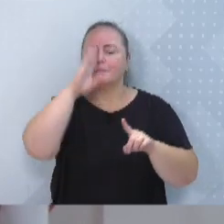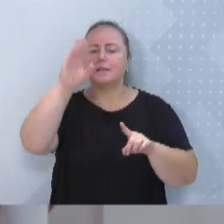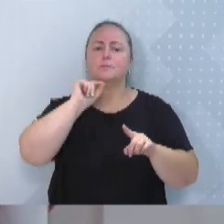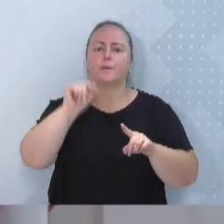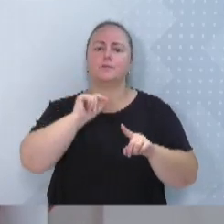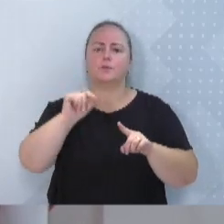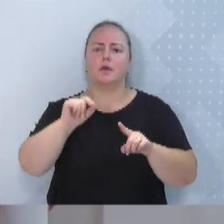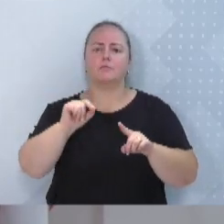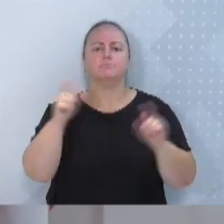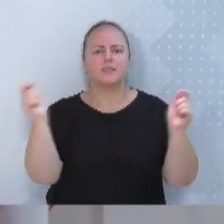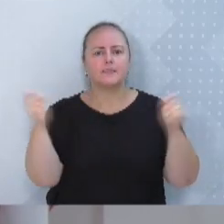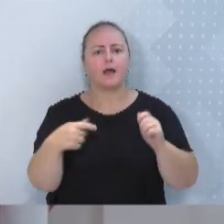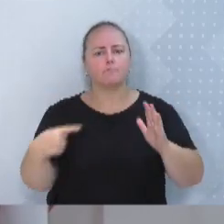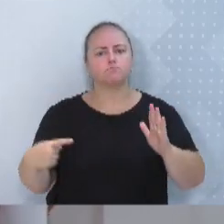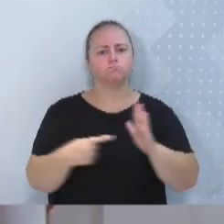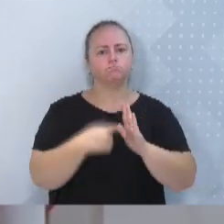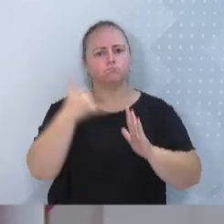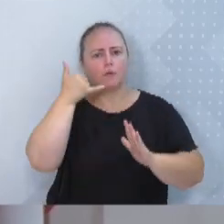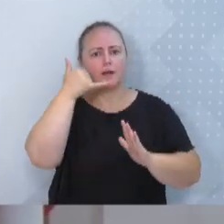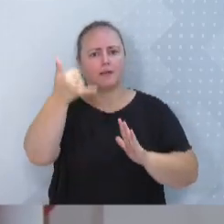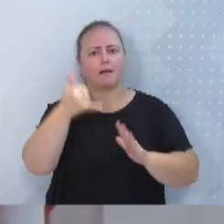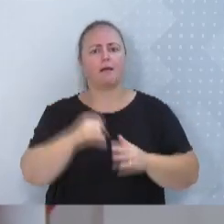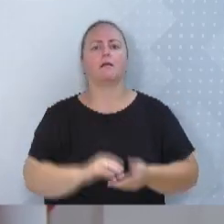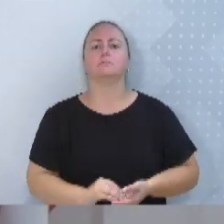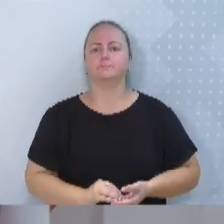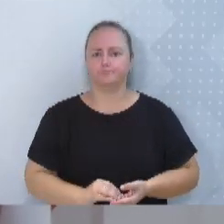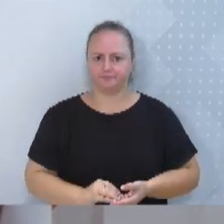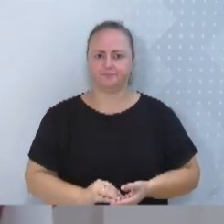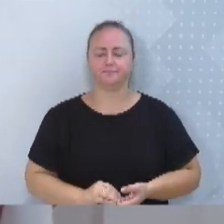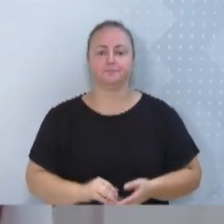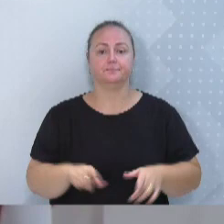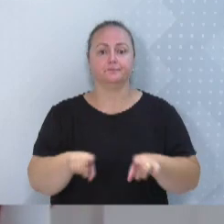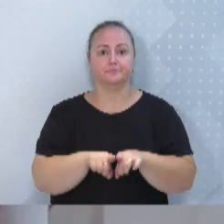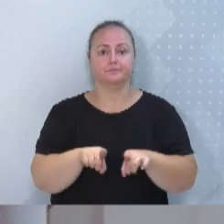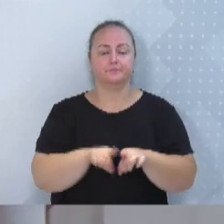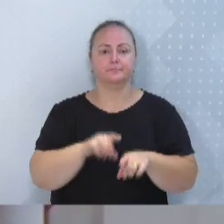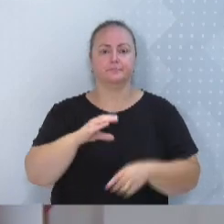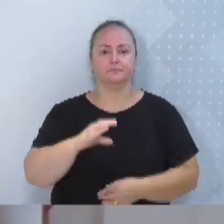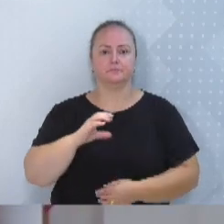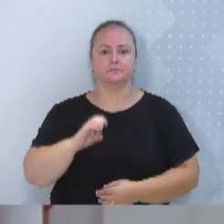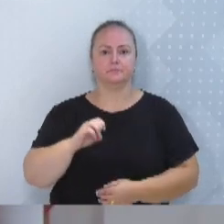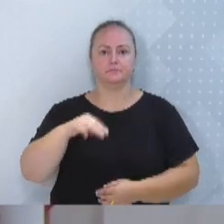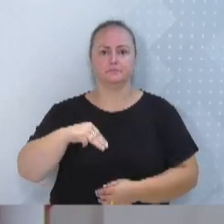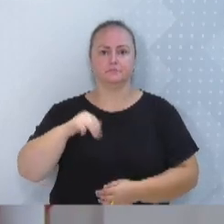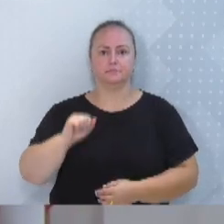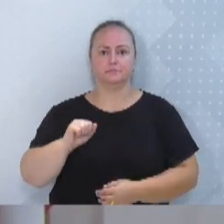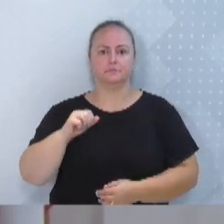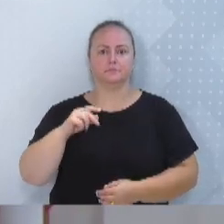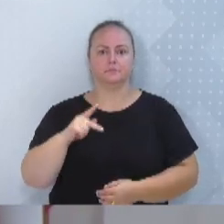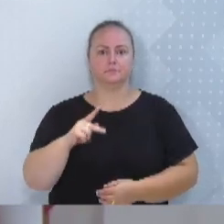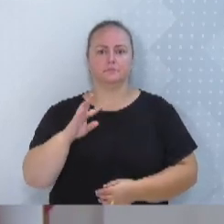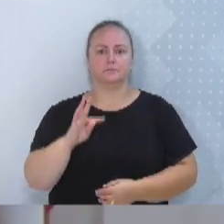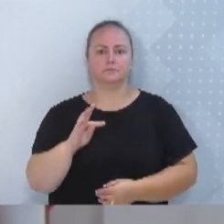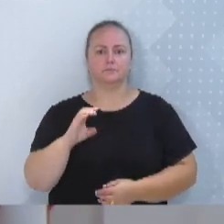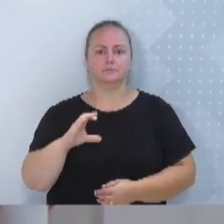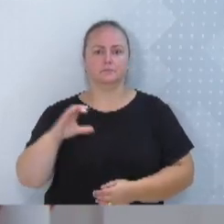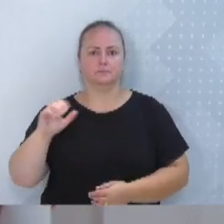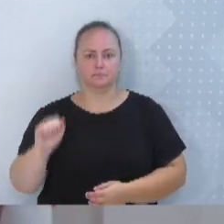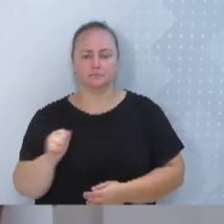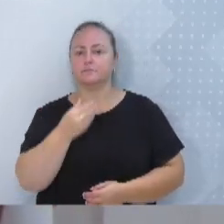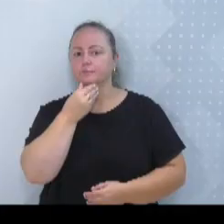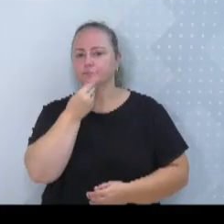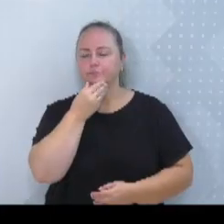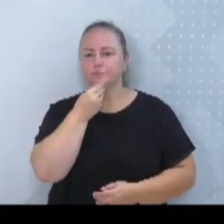Realizamos também a visita no SEMA TEPCA, da Rua Araranguá, coordenado pelo Sr. Ramides, que atendem contra a turna escolar de